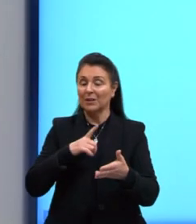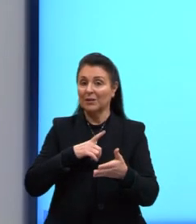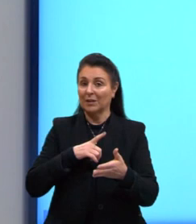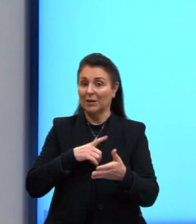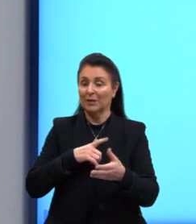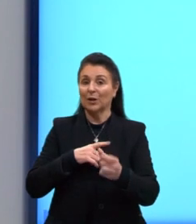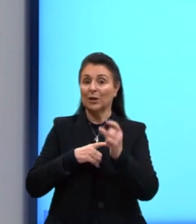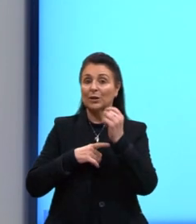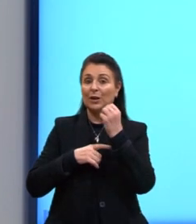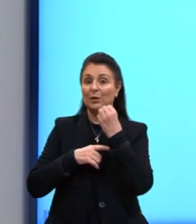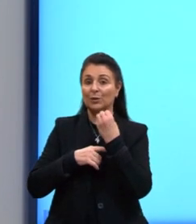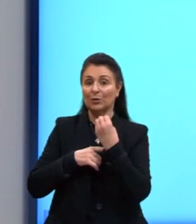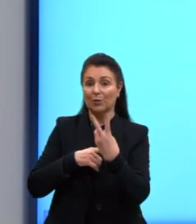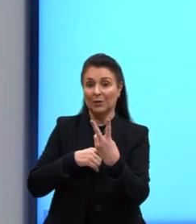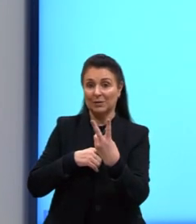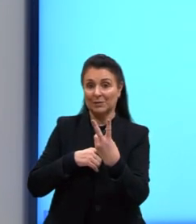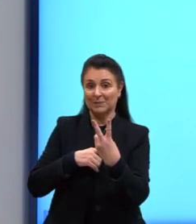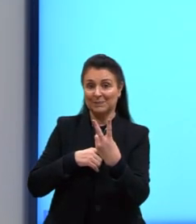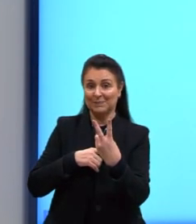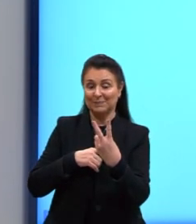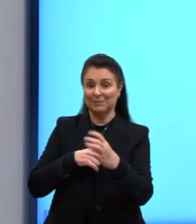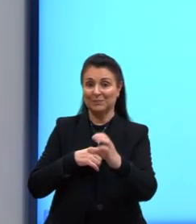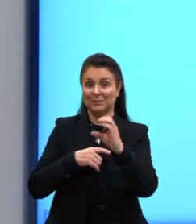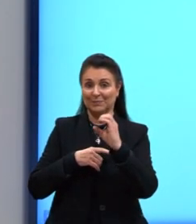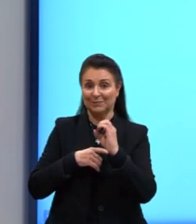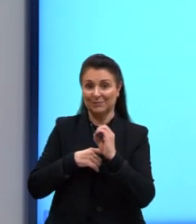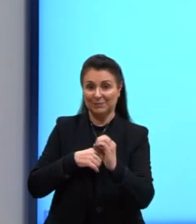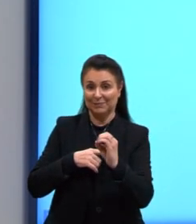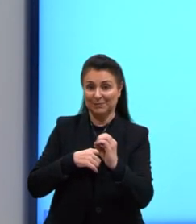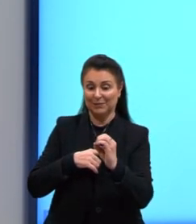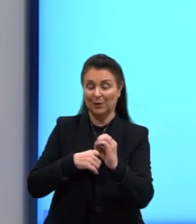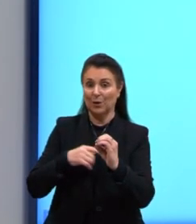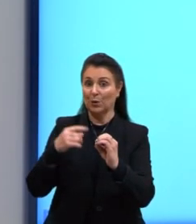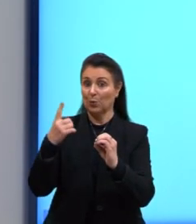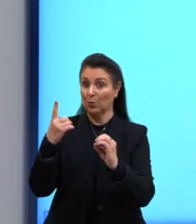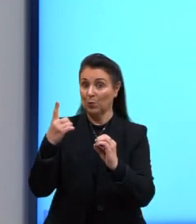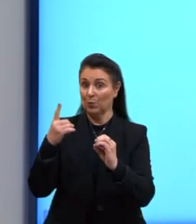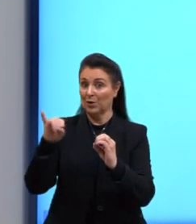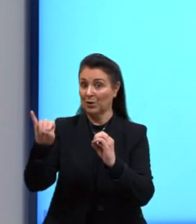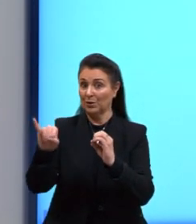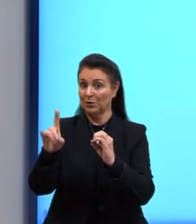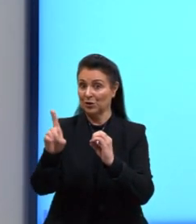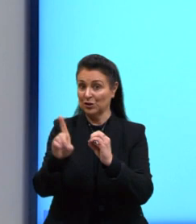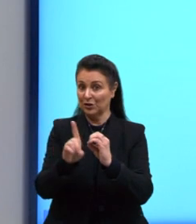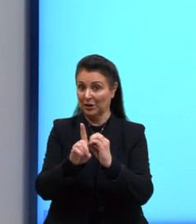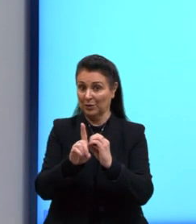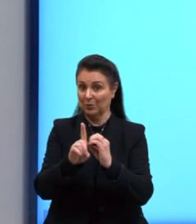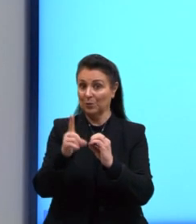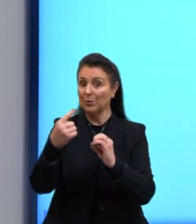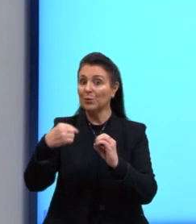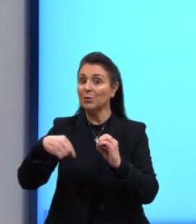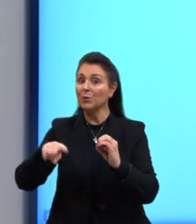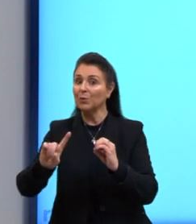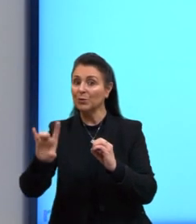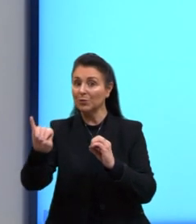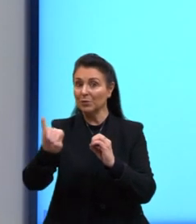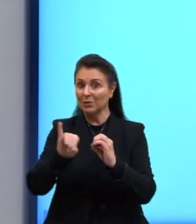ter dois objetos, sendo um deles direto e o outro